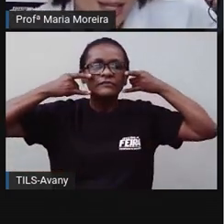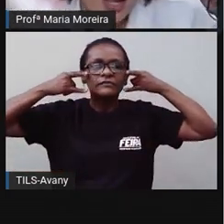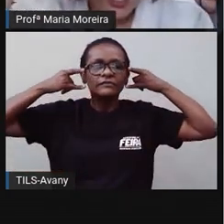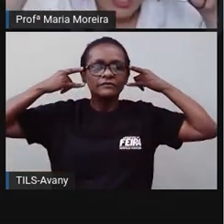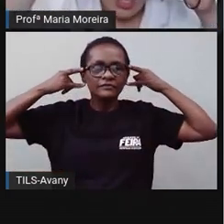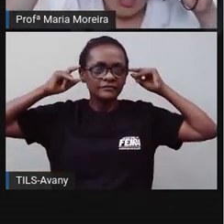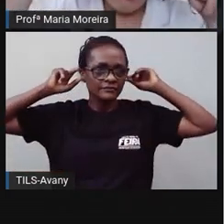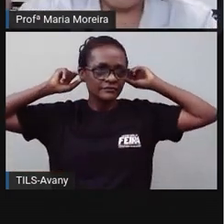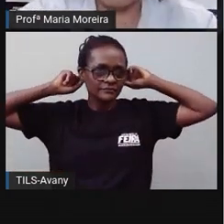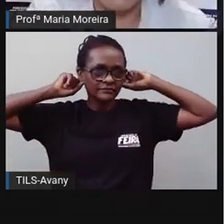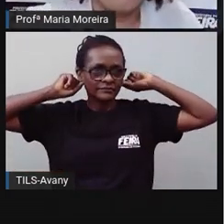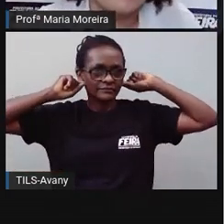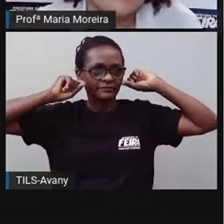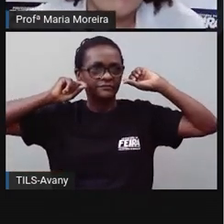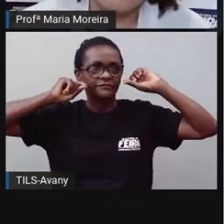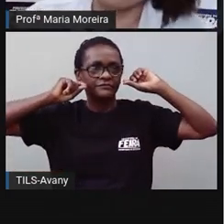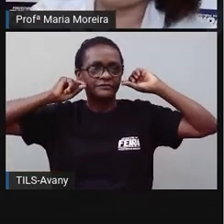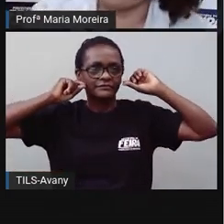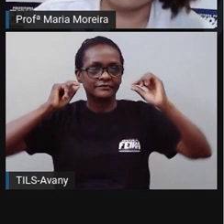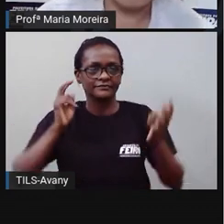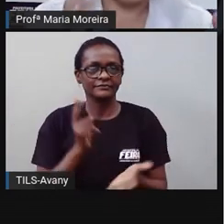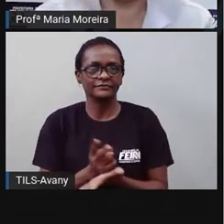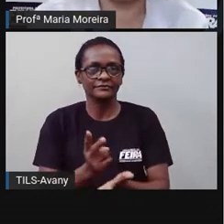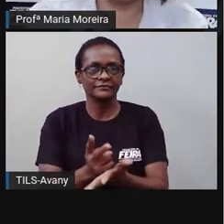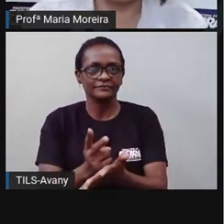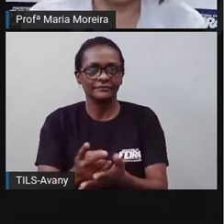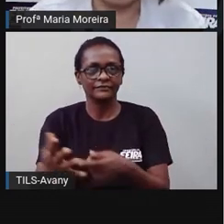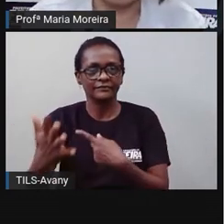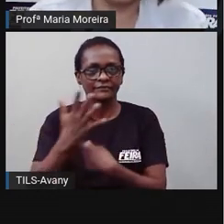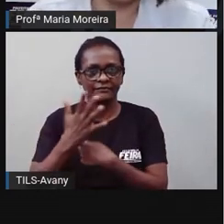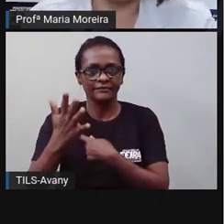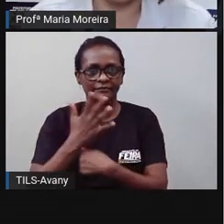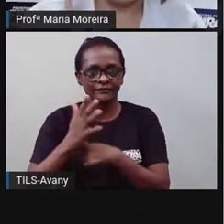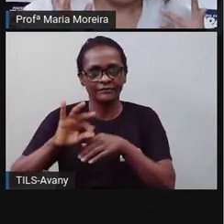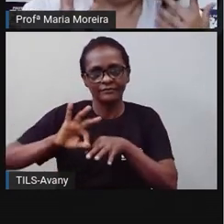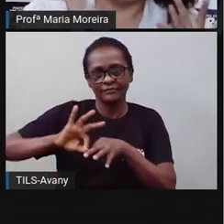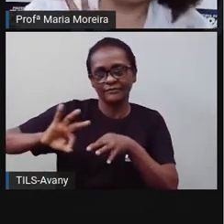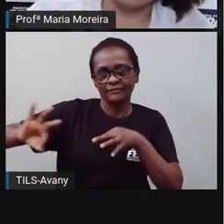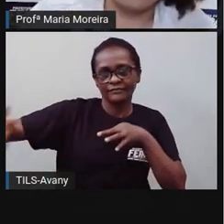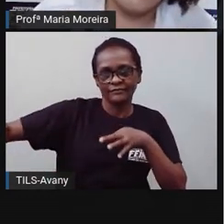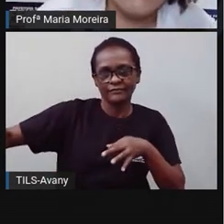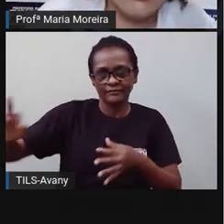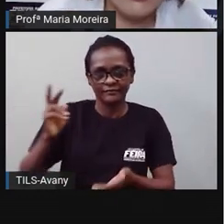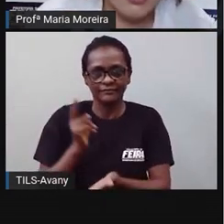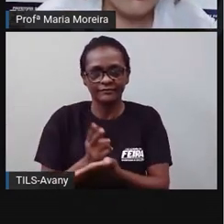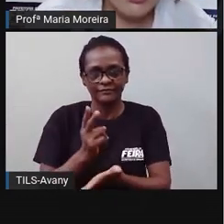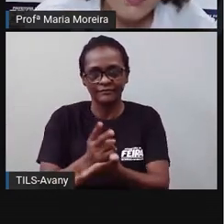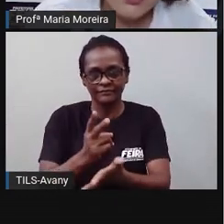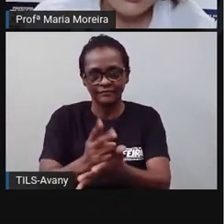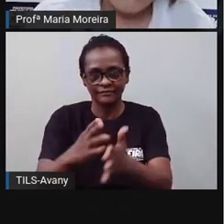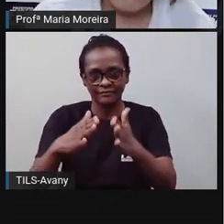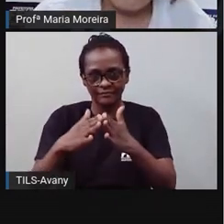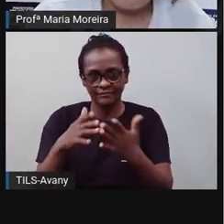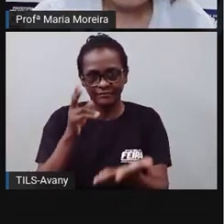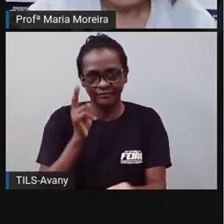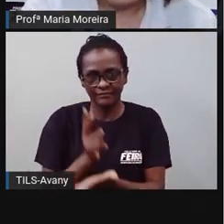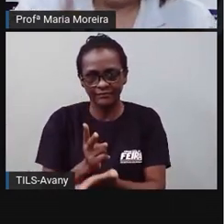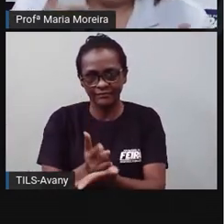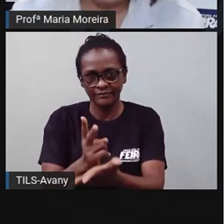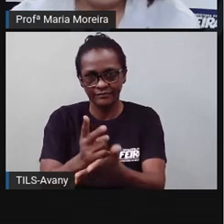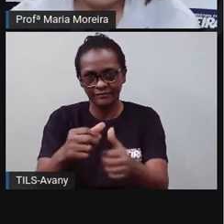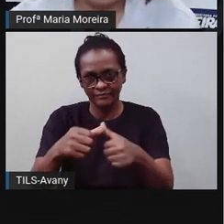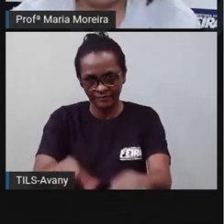máscara, álcool em gel, se protejam, pratiquem o distanciamento social, o isolamento social, se possível for.